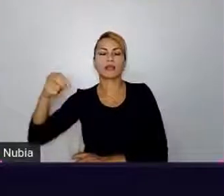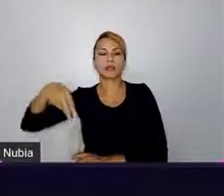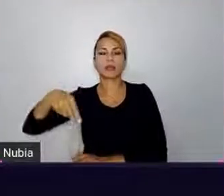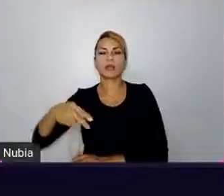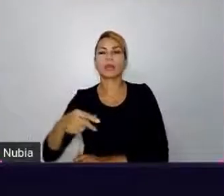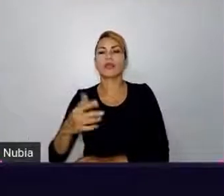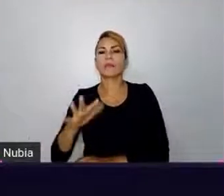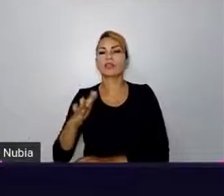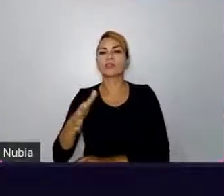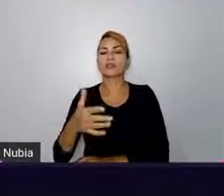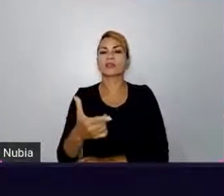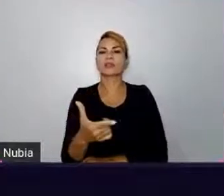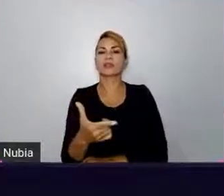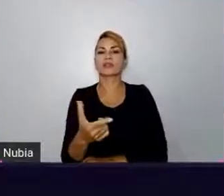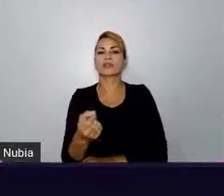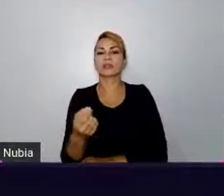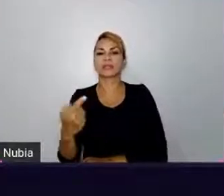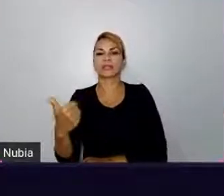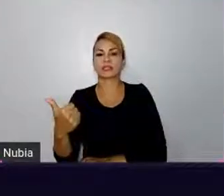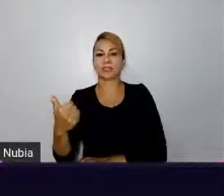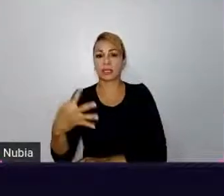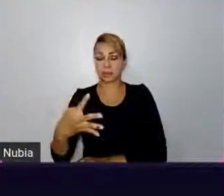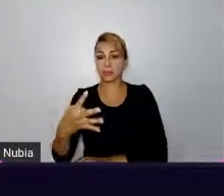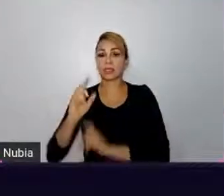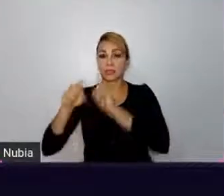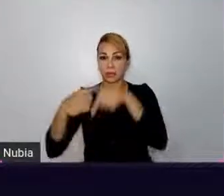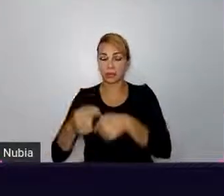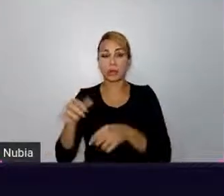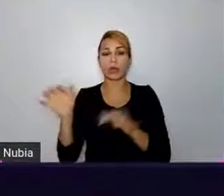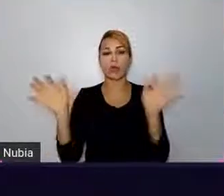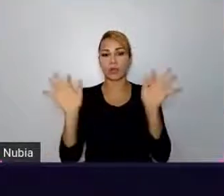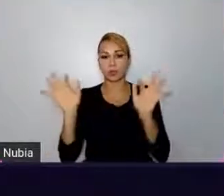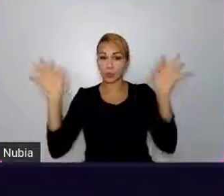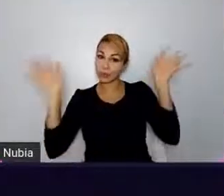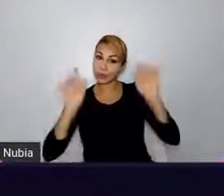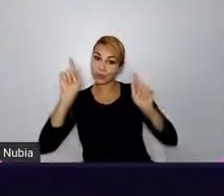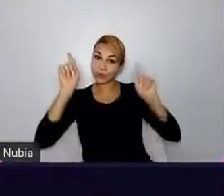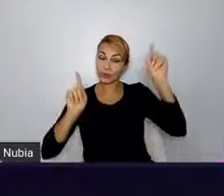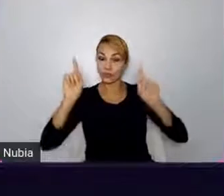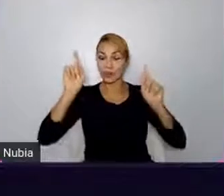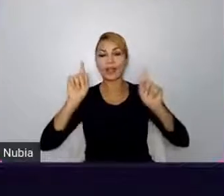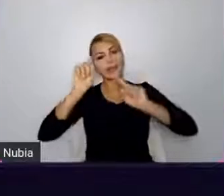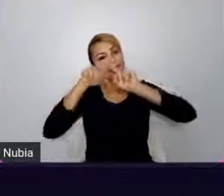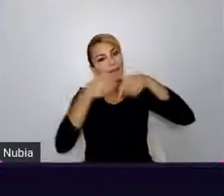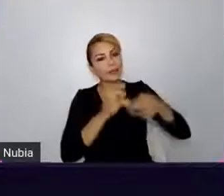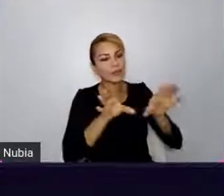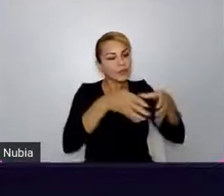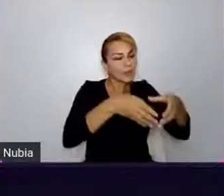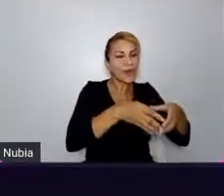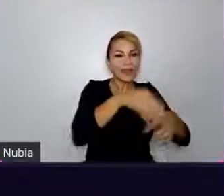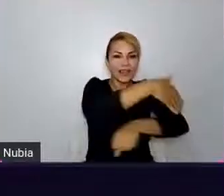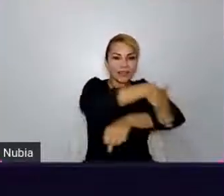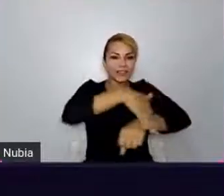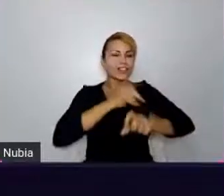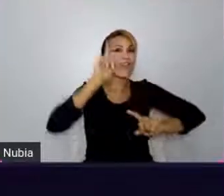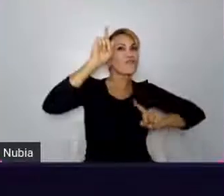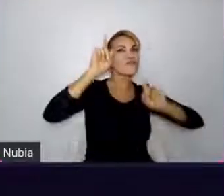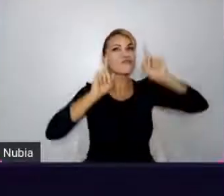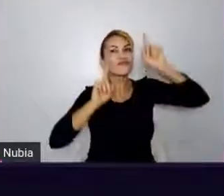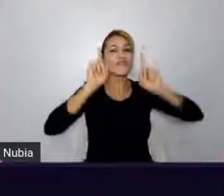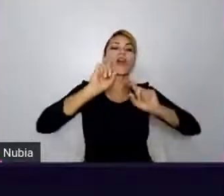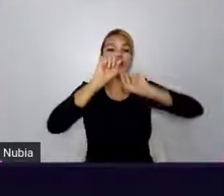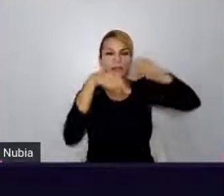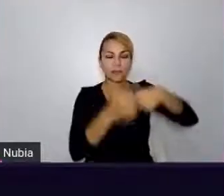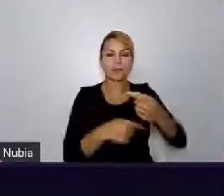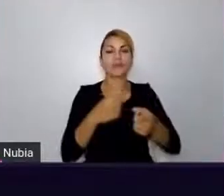eu acabei dividindo o meu carnaval entre bloquinhos de rua, lá em BH, e o curso de Python da Code Academy.